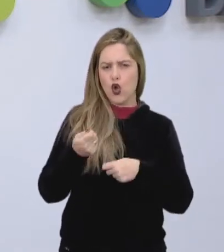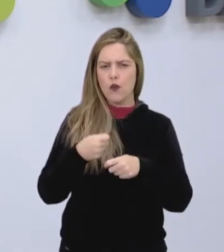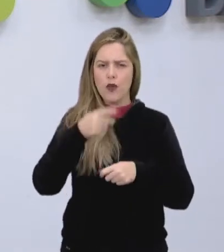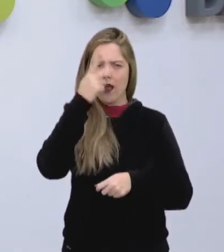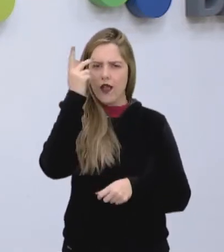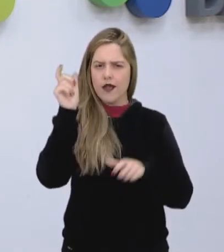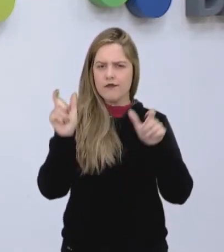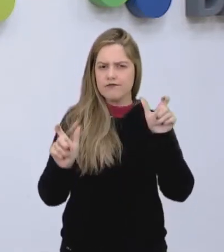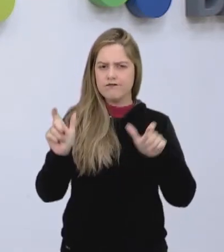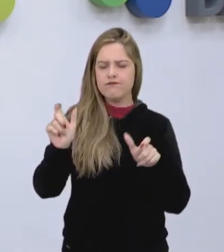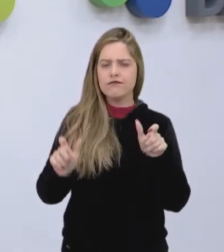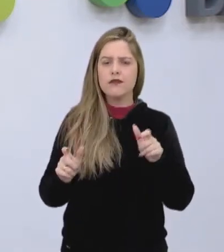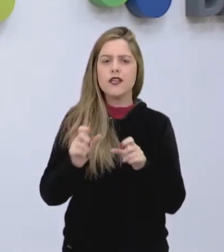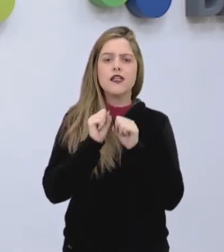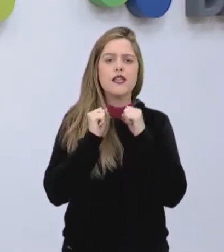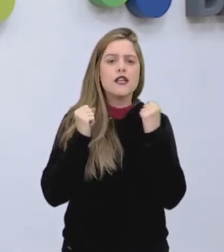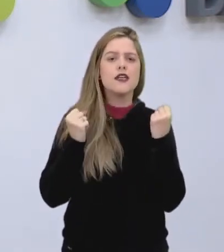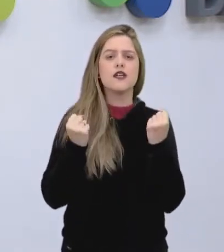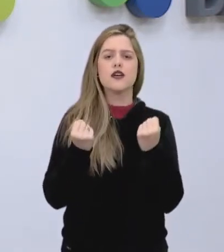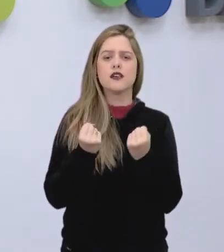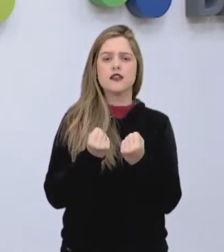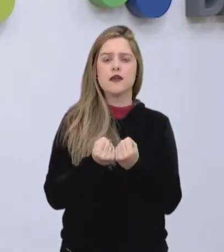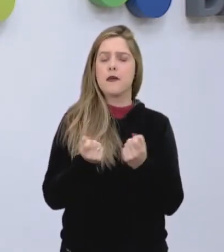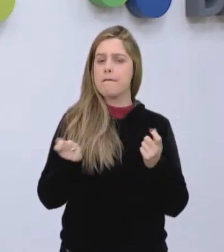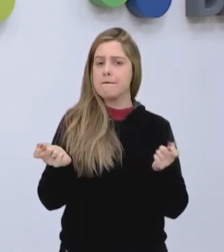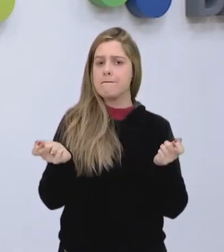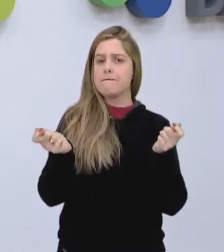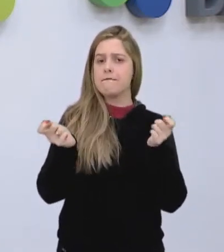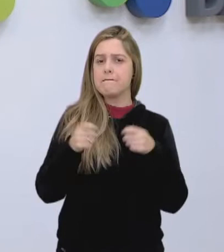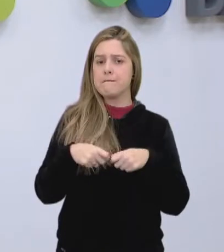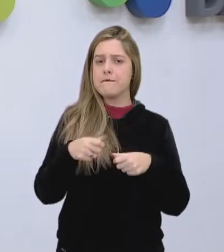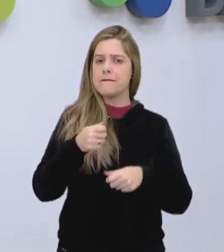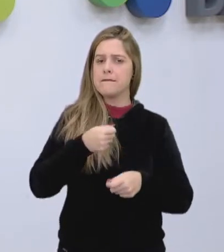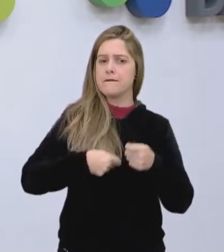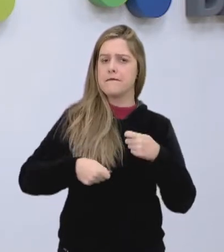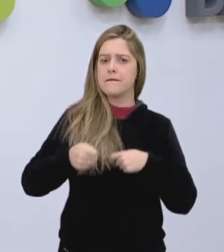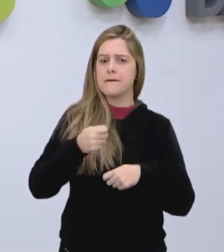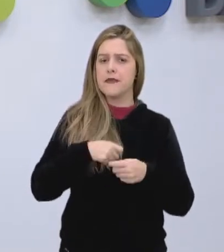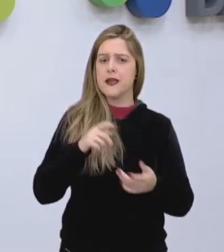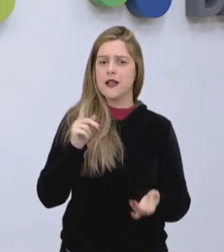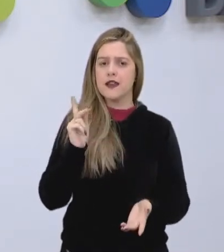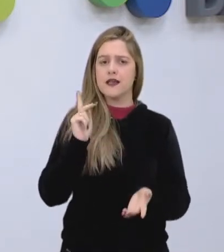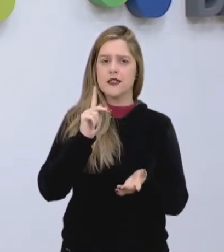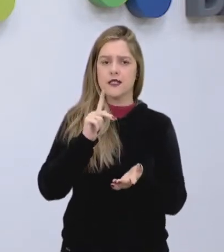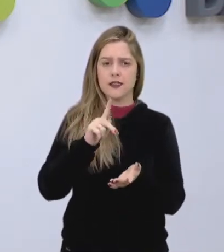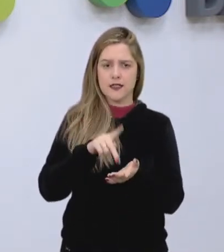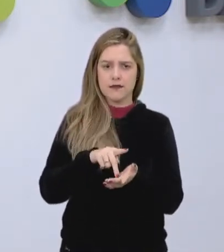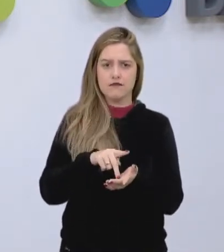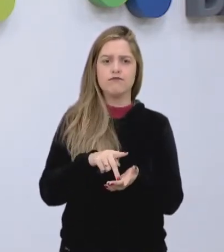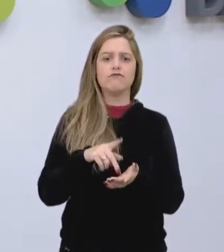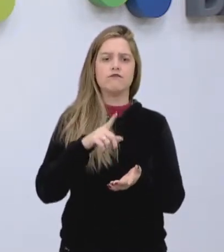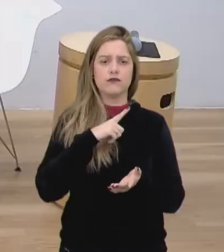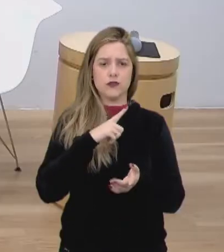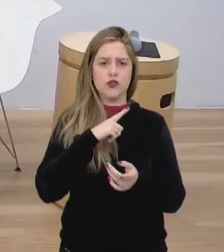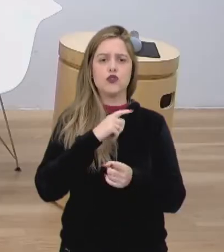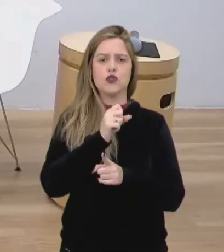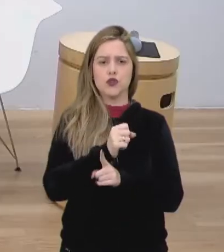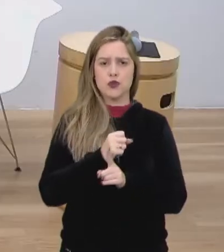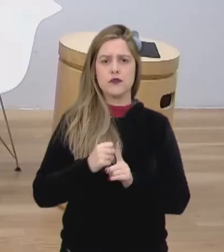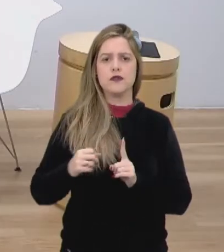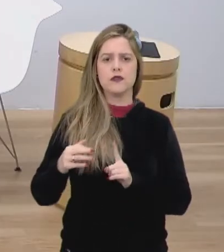tratam desse sistema muito mais num pensamento econômico, quando na realidade, em si, ele é um pensamento social.